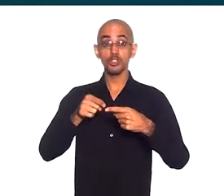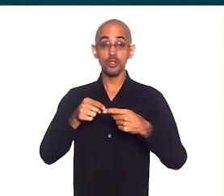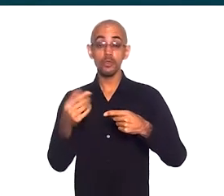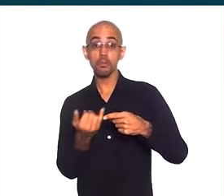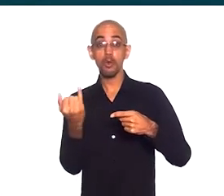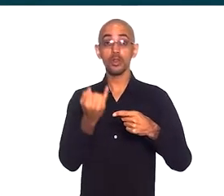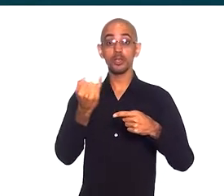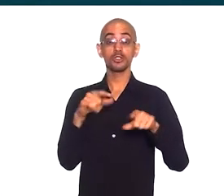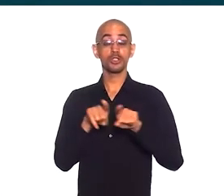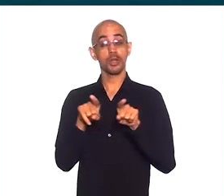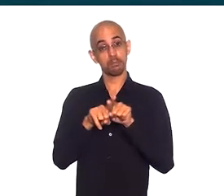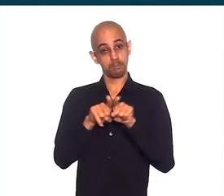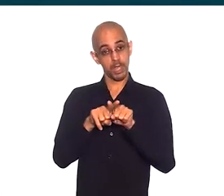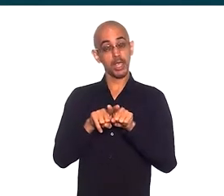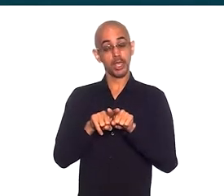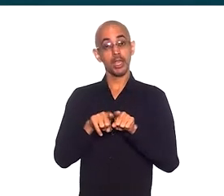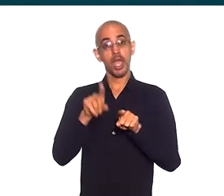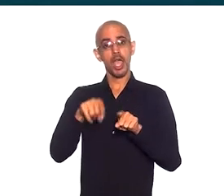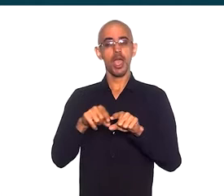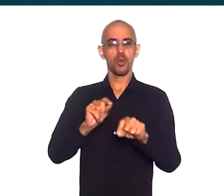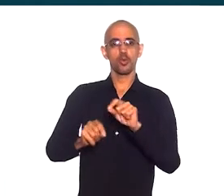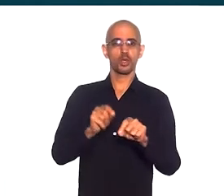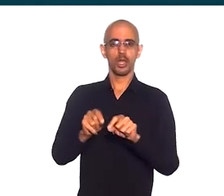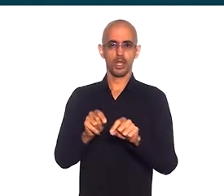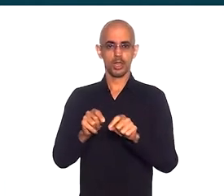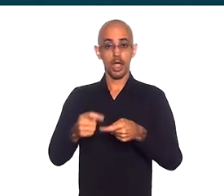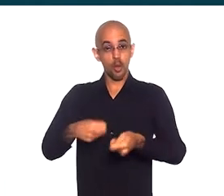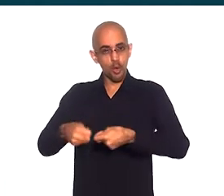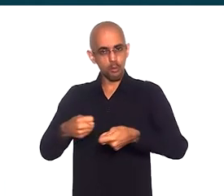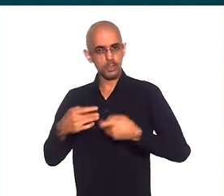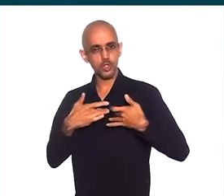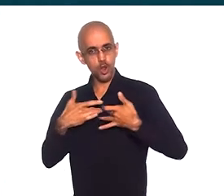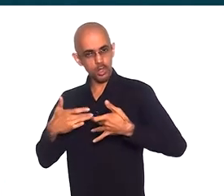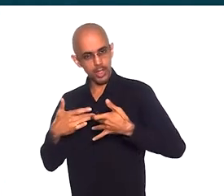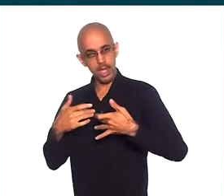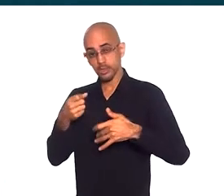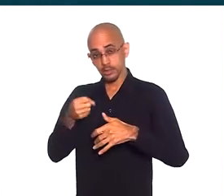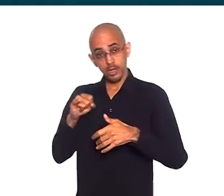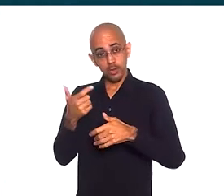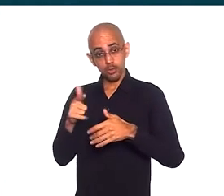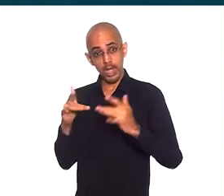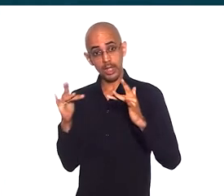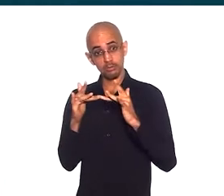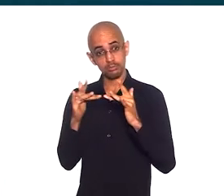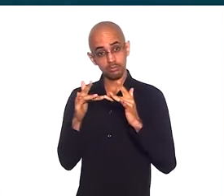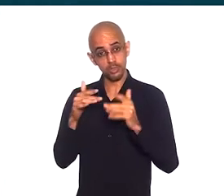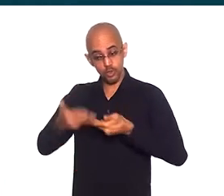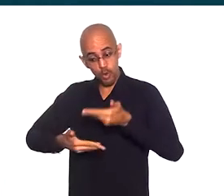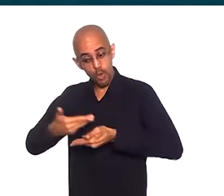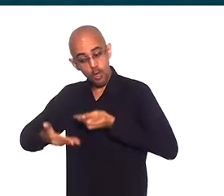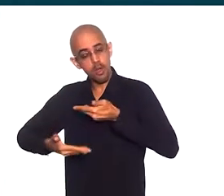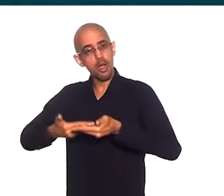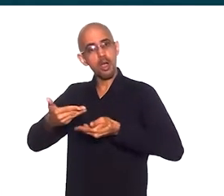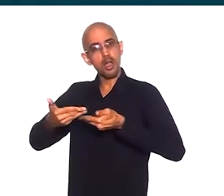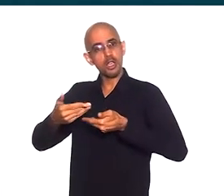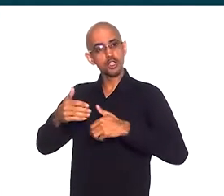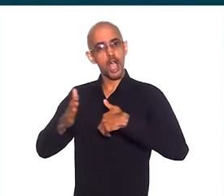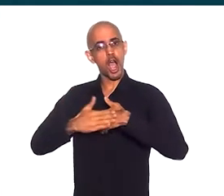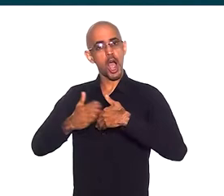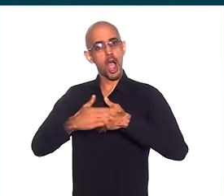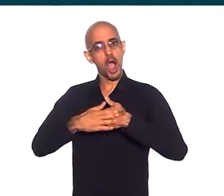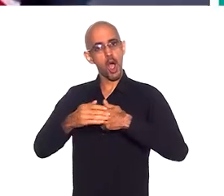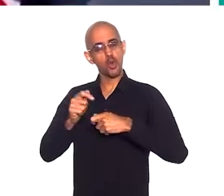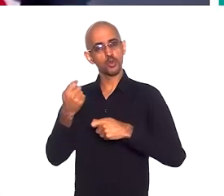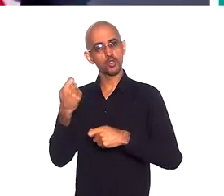princípio da economia solidária, se ela não estiver imbuída nesse princípio de cooperação, de autogestão e